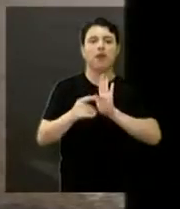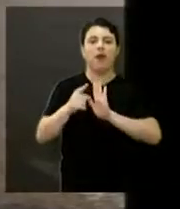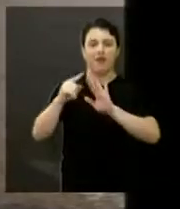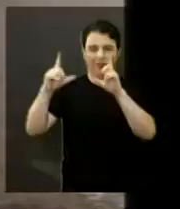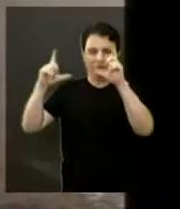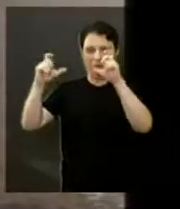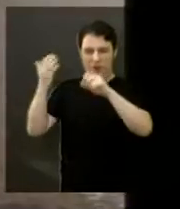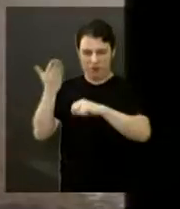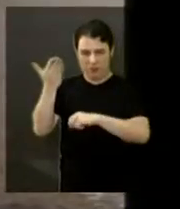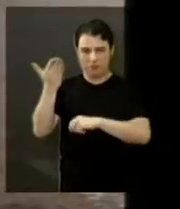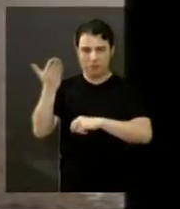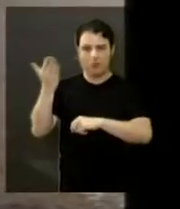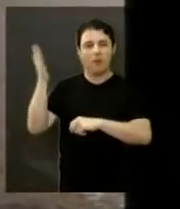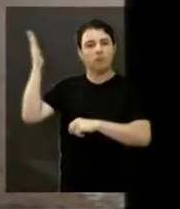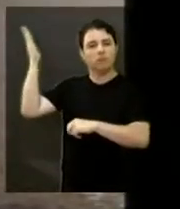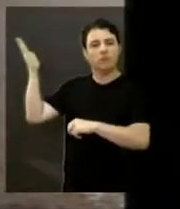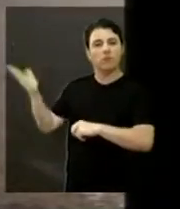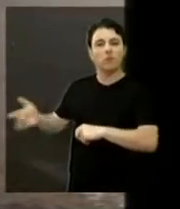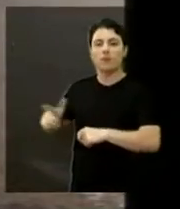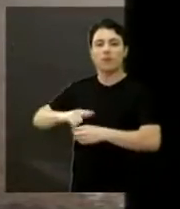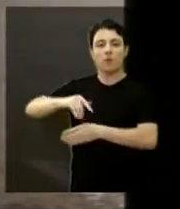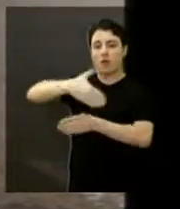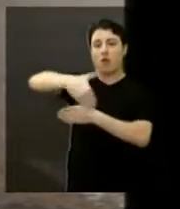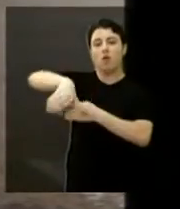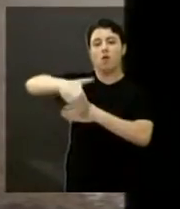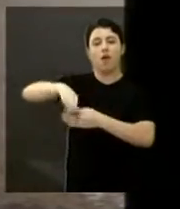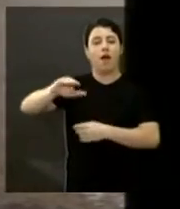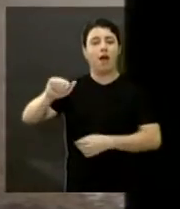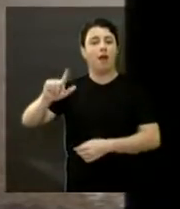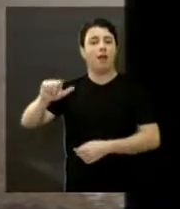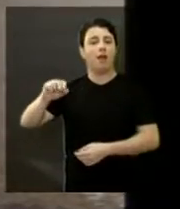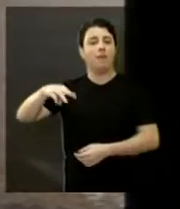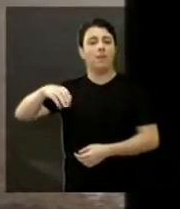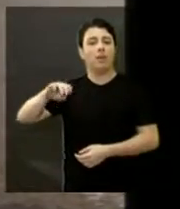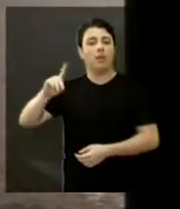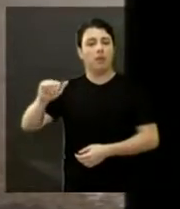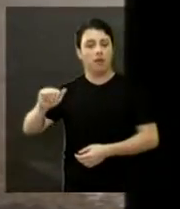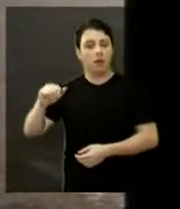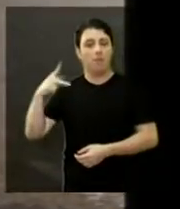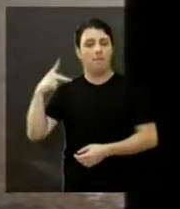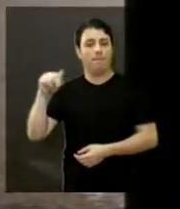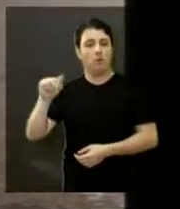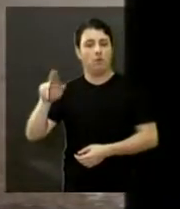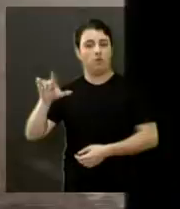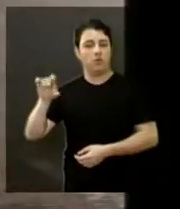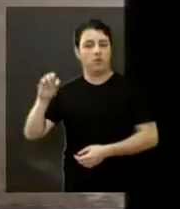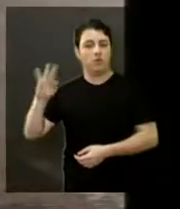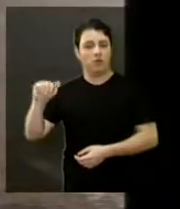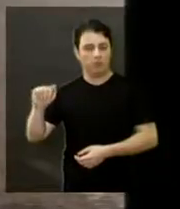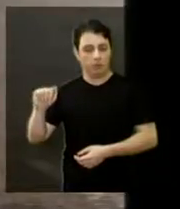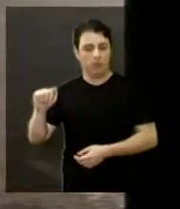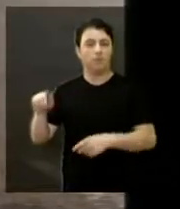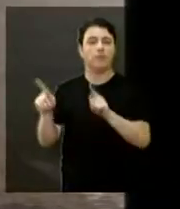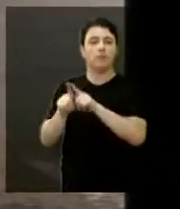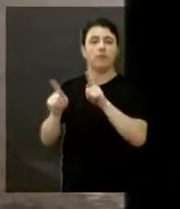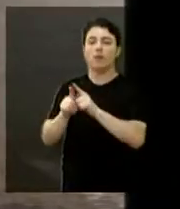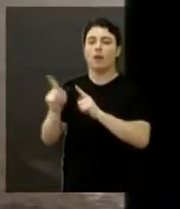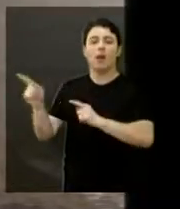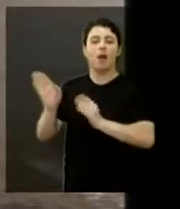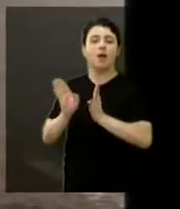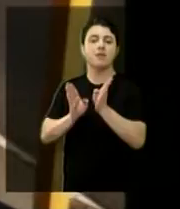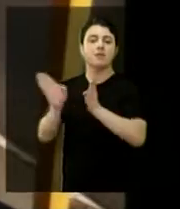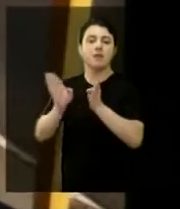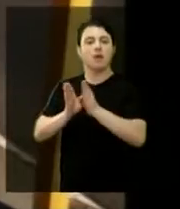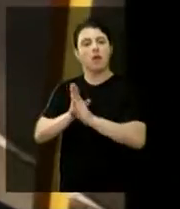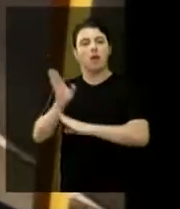Isso. Esse o balão da Alameda Paulista ali, esquina com a avenida Francisco Vaz Filho, que dá acesso também àquela avenida, que dá as